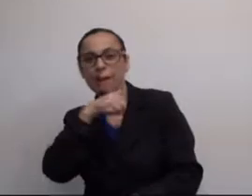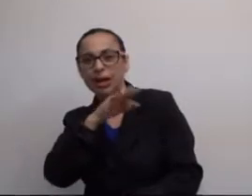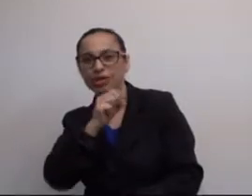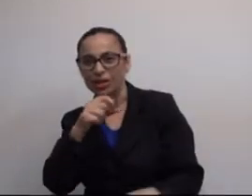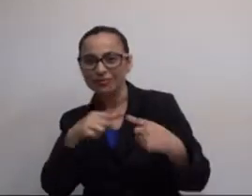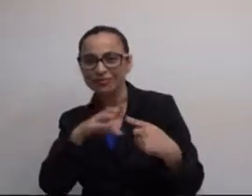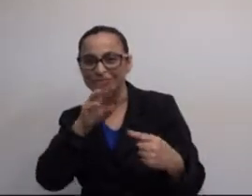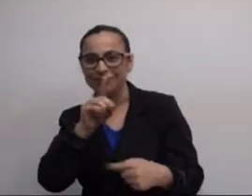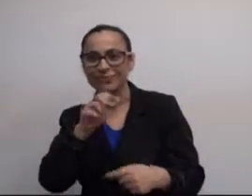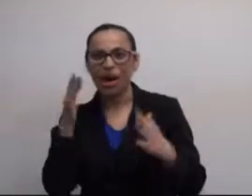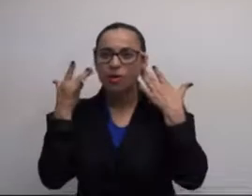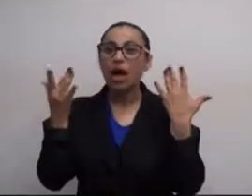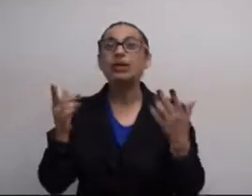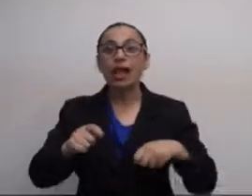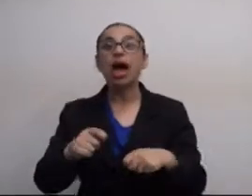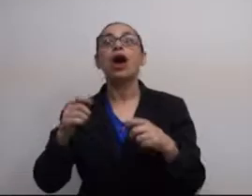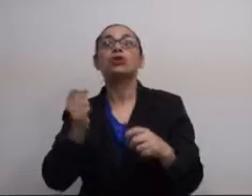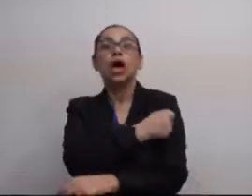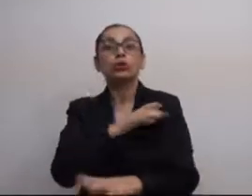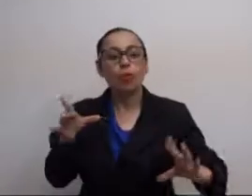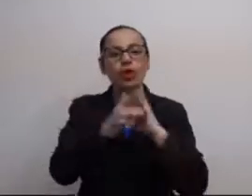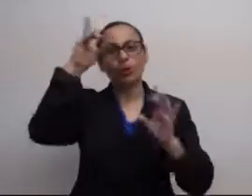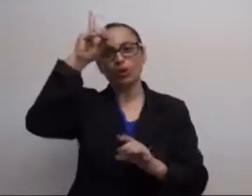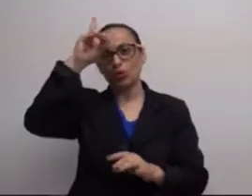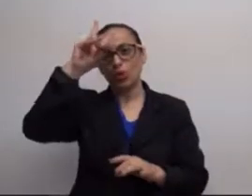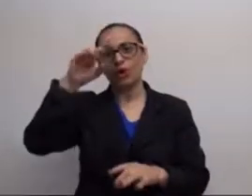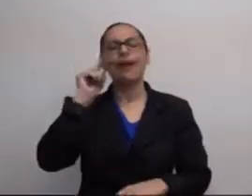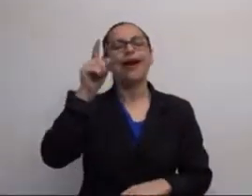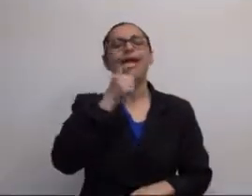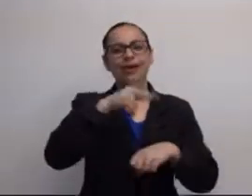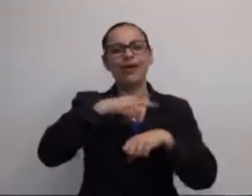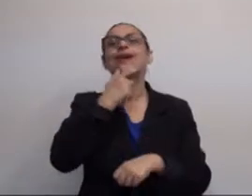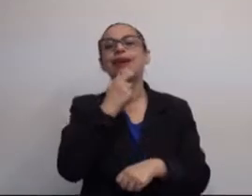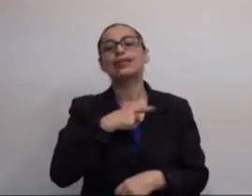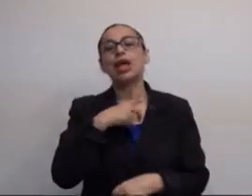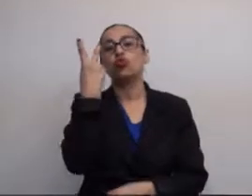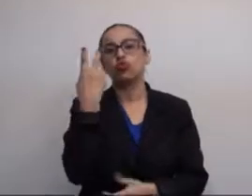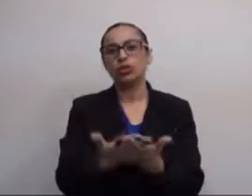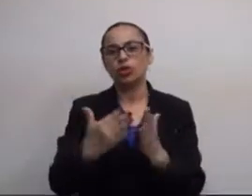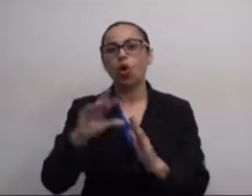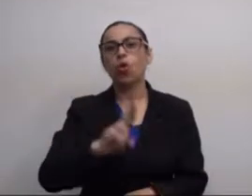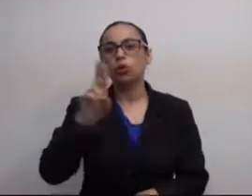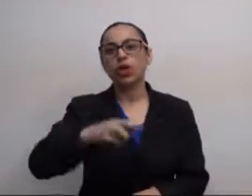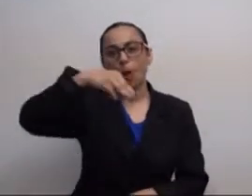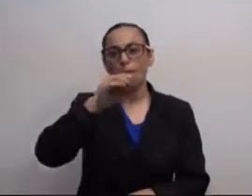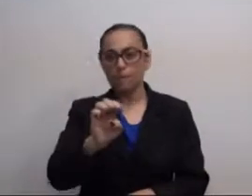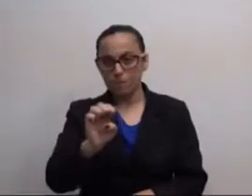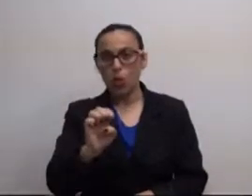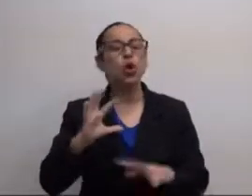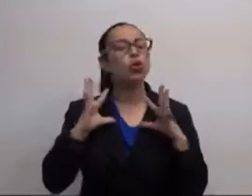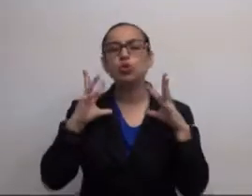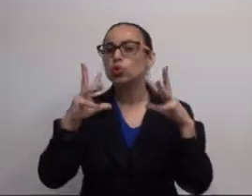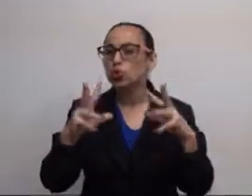possibilidades. E essas estratégias dramáticas vão ajudar a deixar os alunos sempre conectados com a história. Na